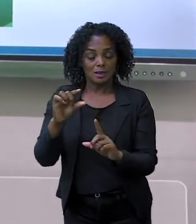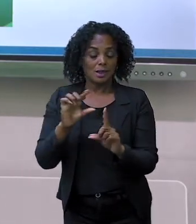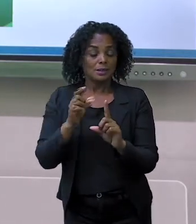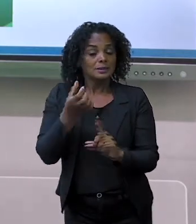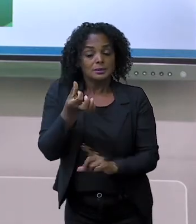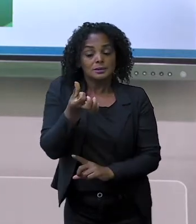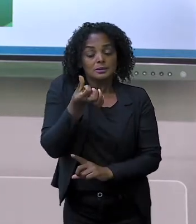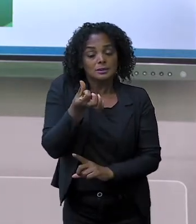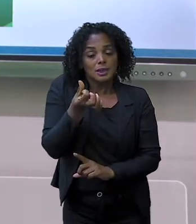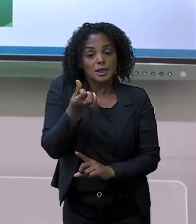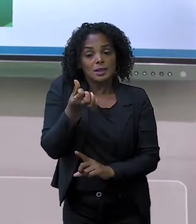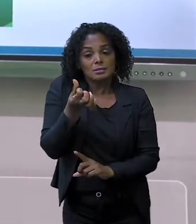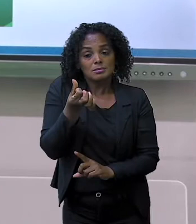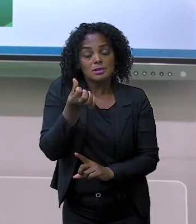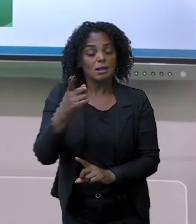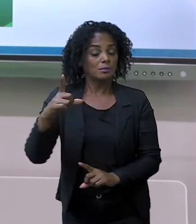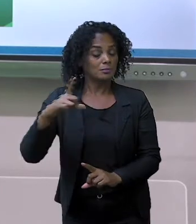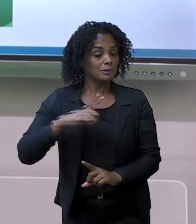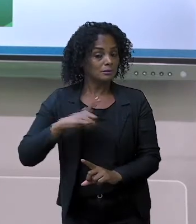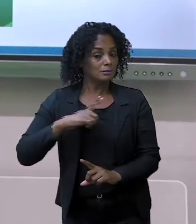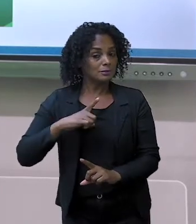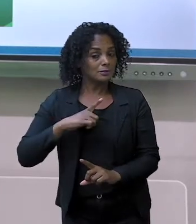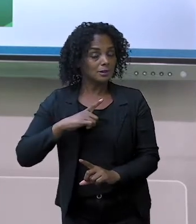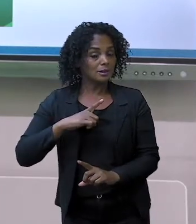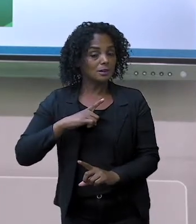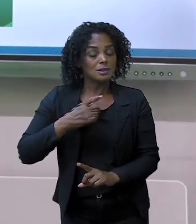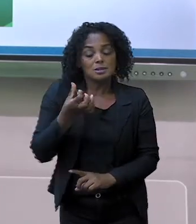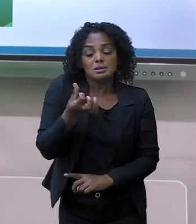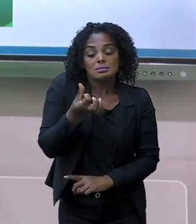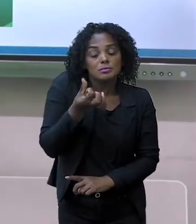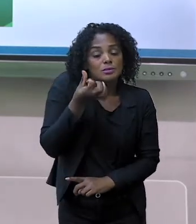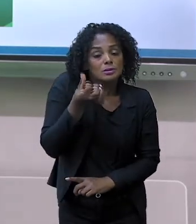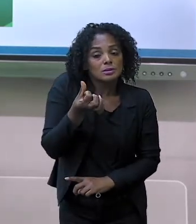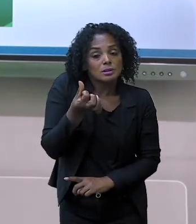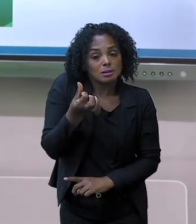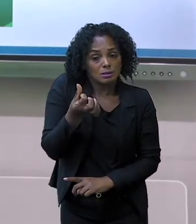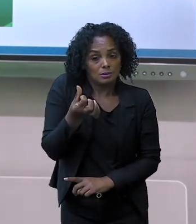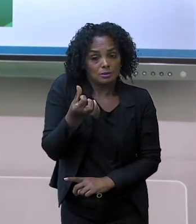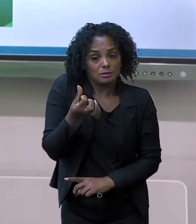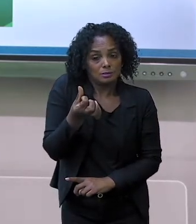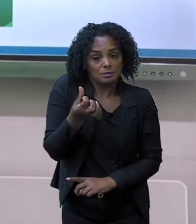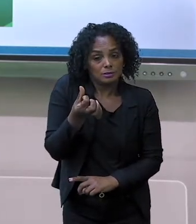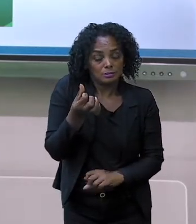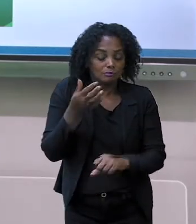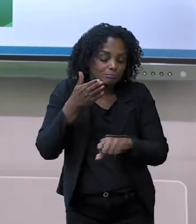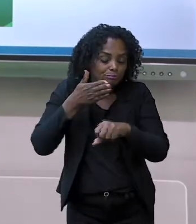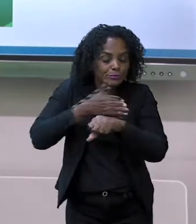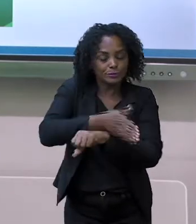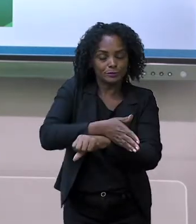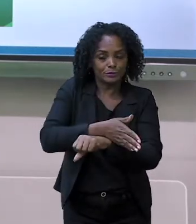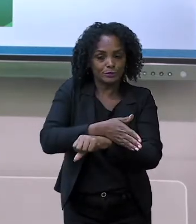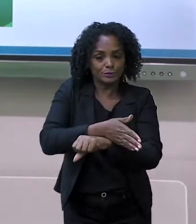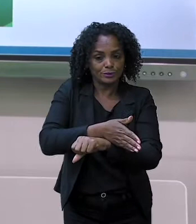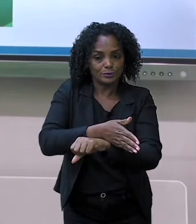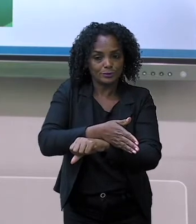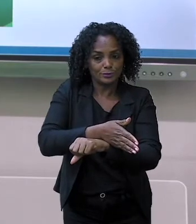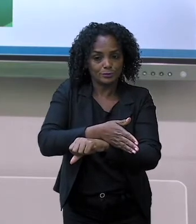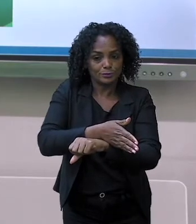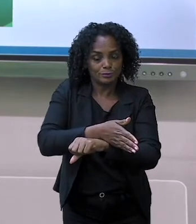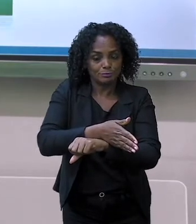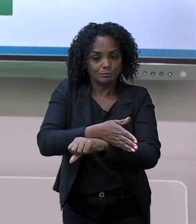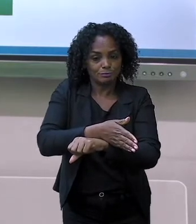um. Entrou um, pois entrou o outro, o outro e assim foi. Vai caber mais na casa?